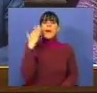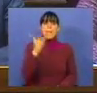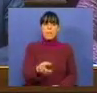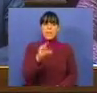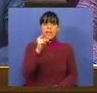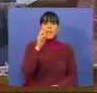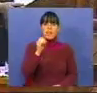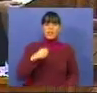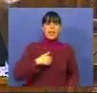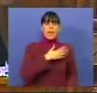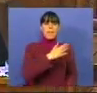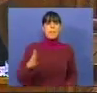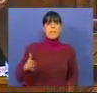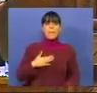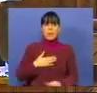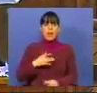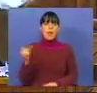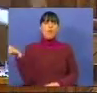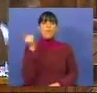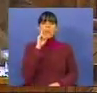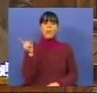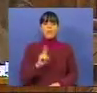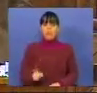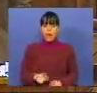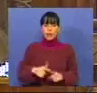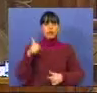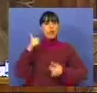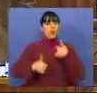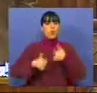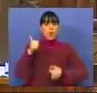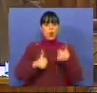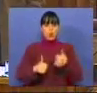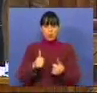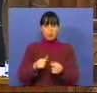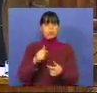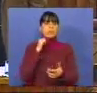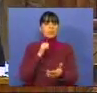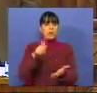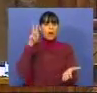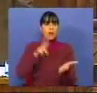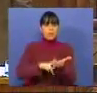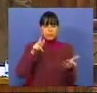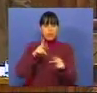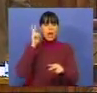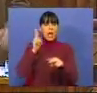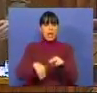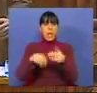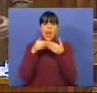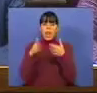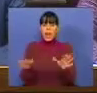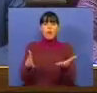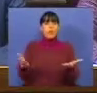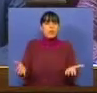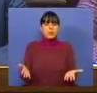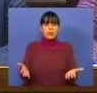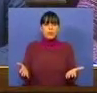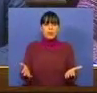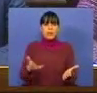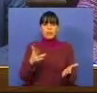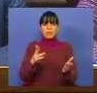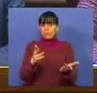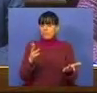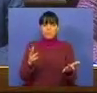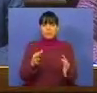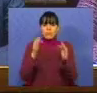30 empresas as datas dos concursos, das adjudicações, das inaugurações? Ou seja, a